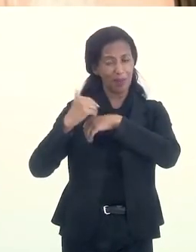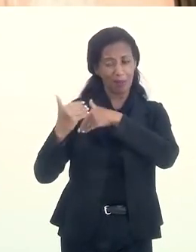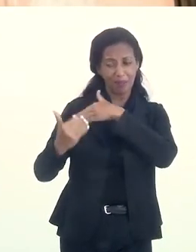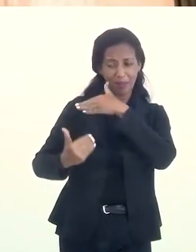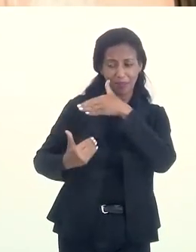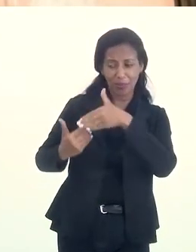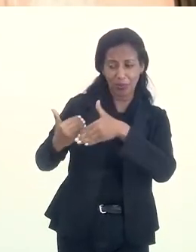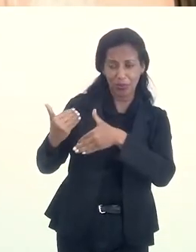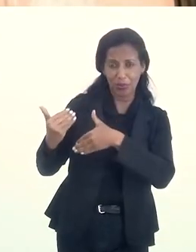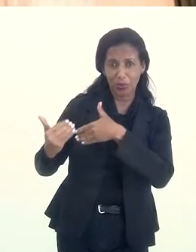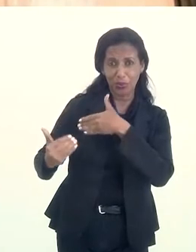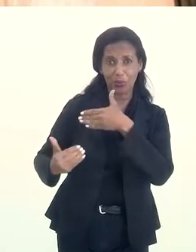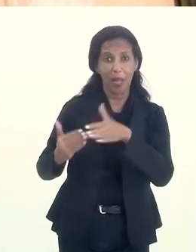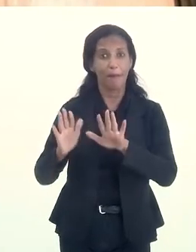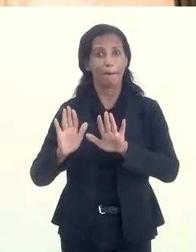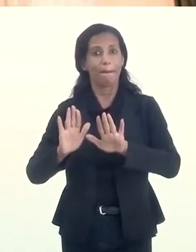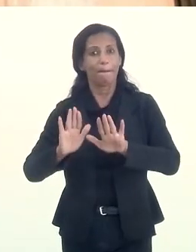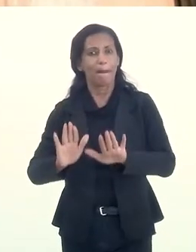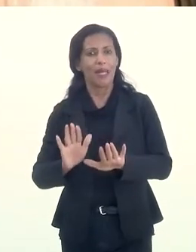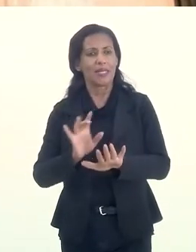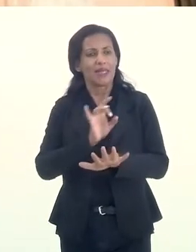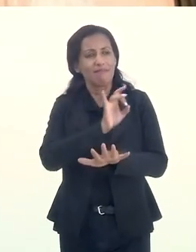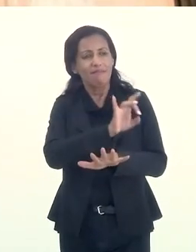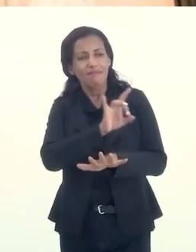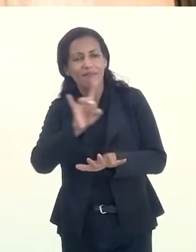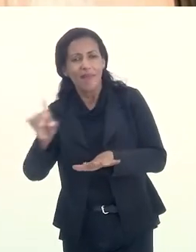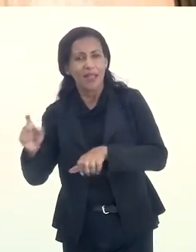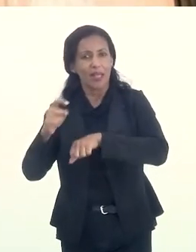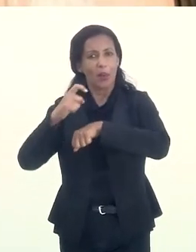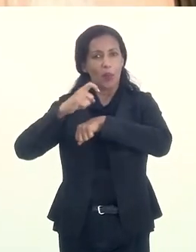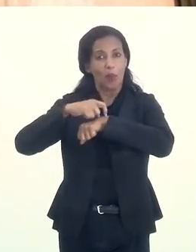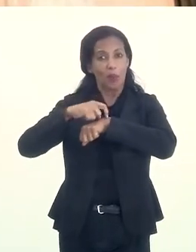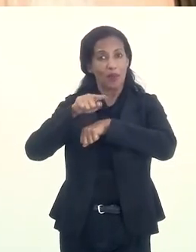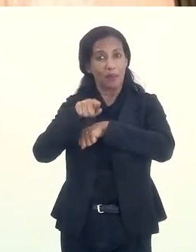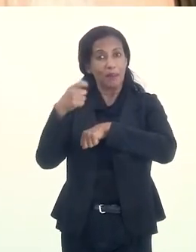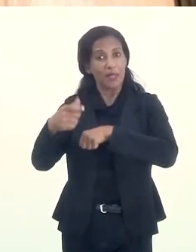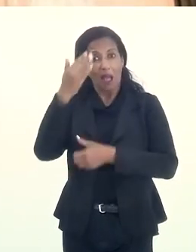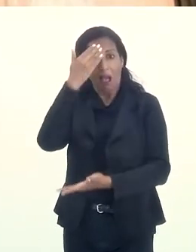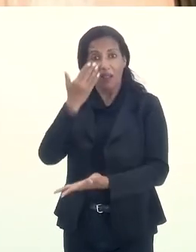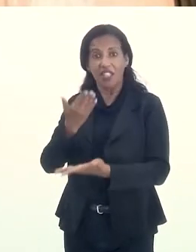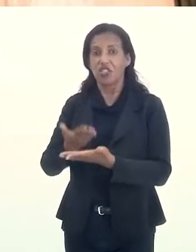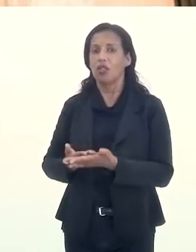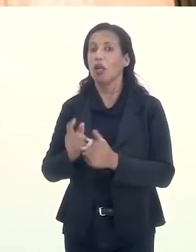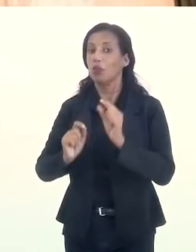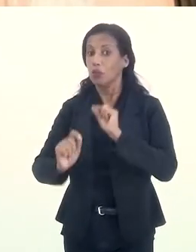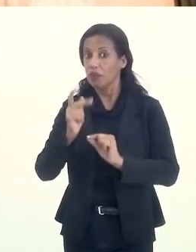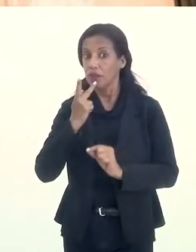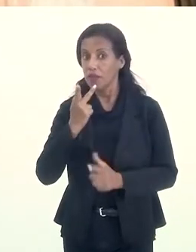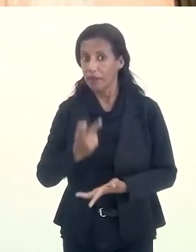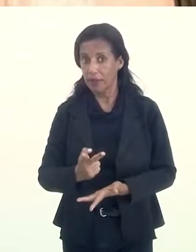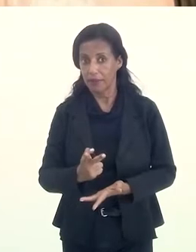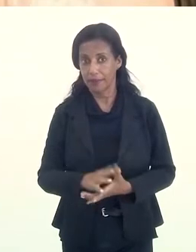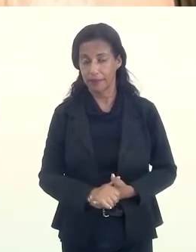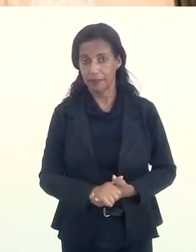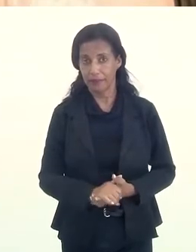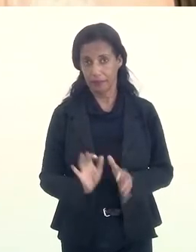são mutáveis, mas em cada momento você precisa acreditar naquilo que está dizendo.